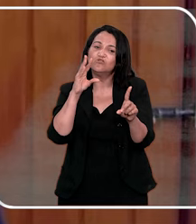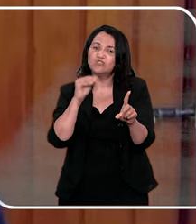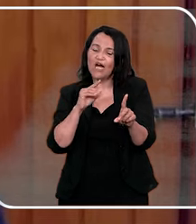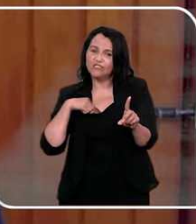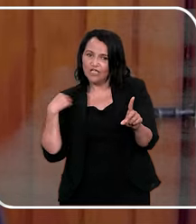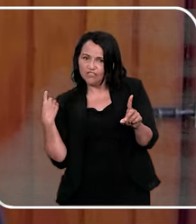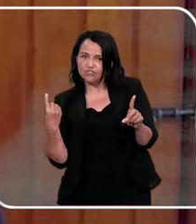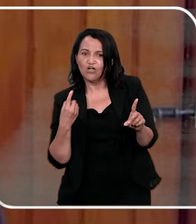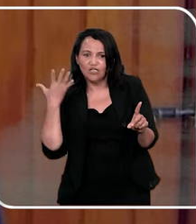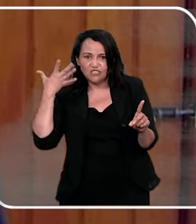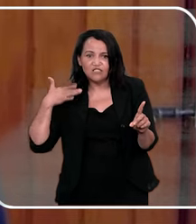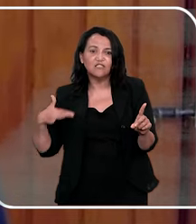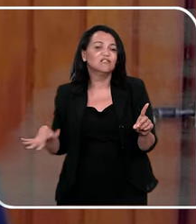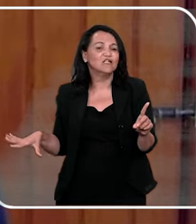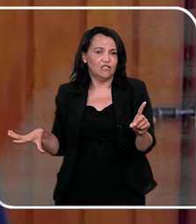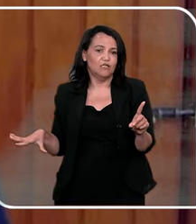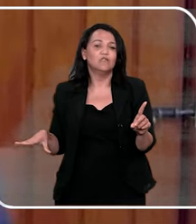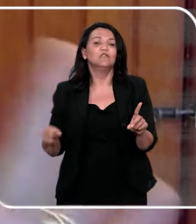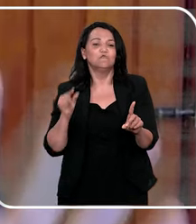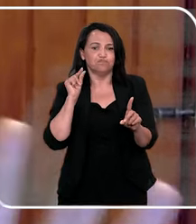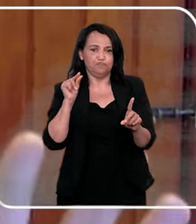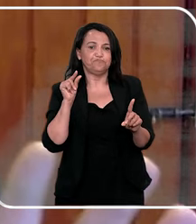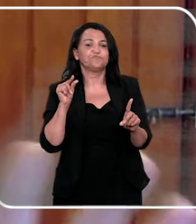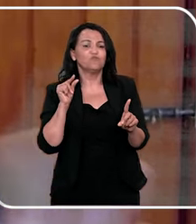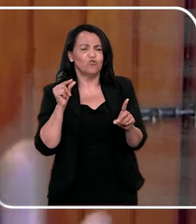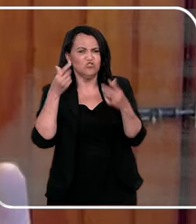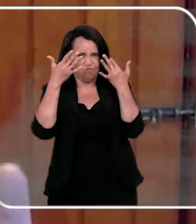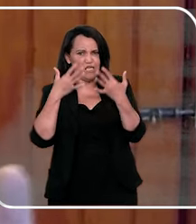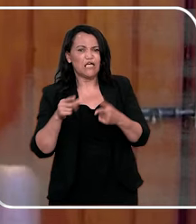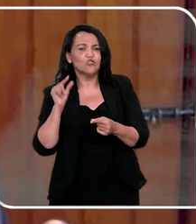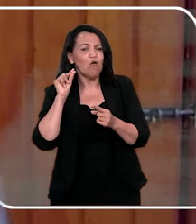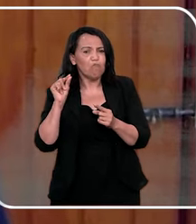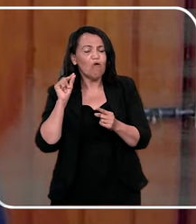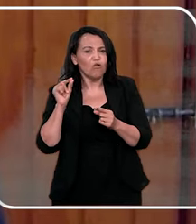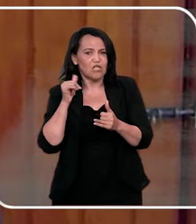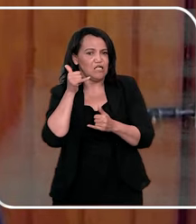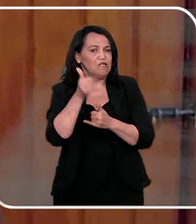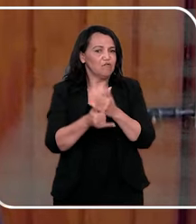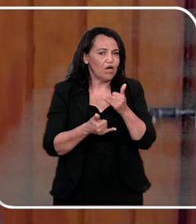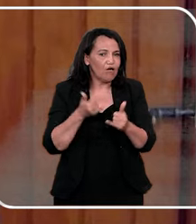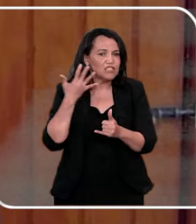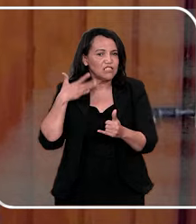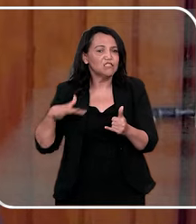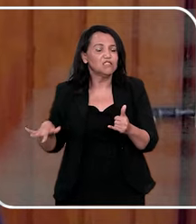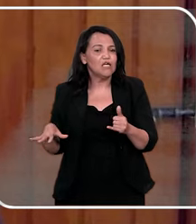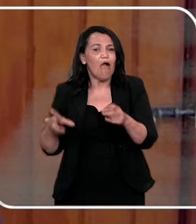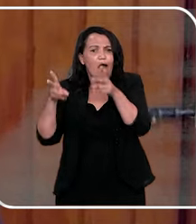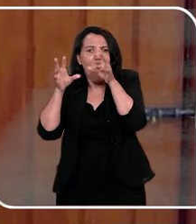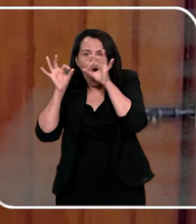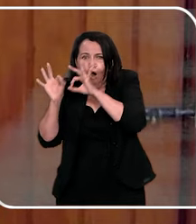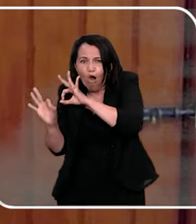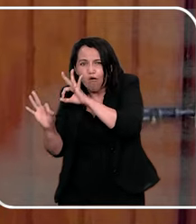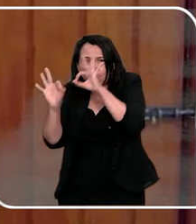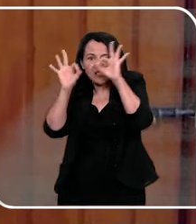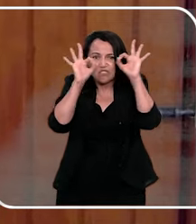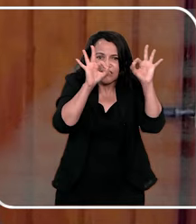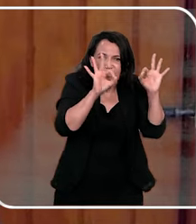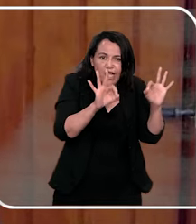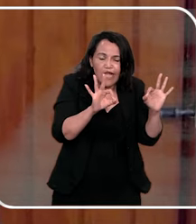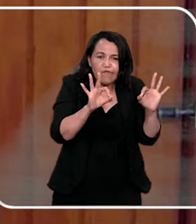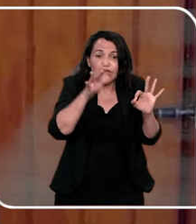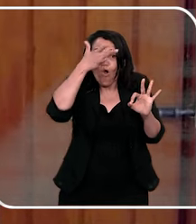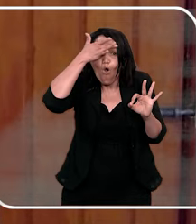para abusar das nossas crianças, eu não vou deixar de falar disso, só mais assim, um pouquinho piquitivo, aos meninos no parquinho,